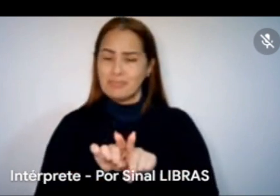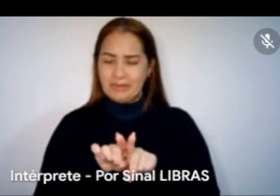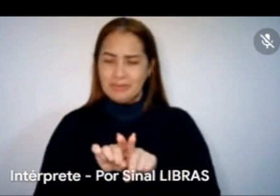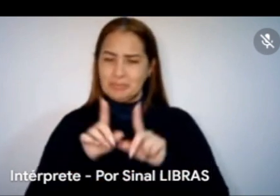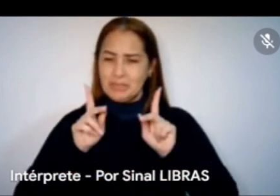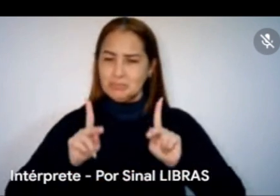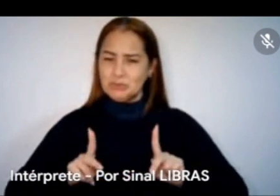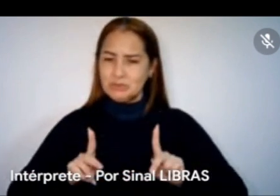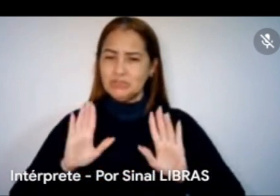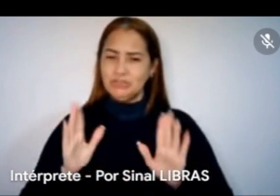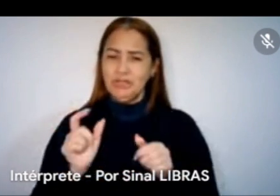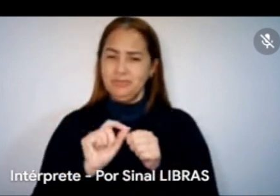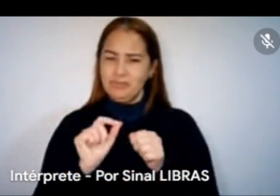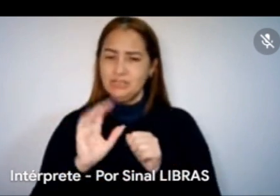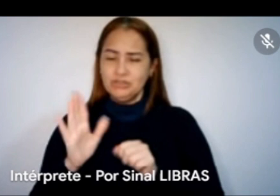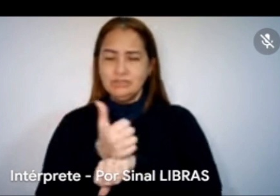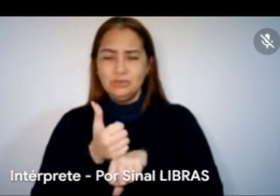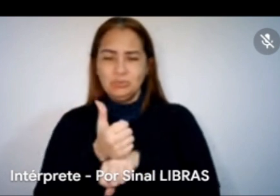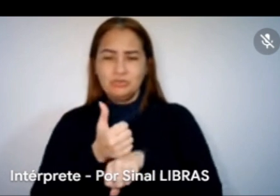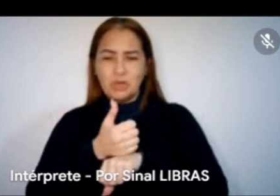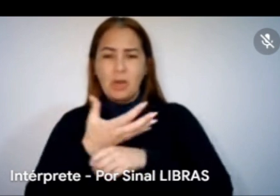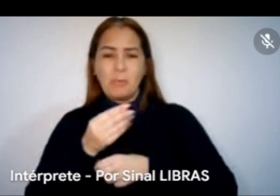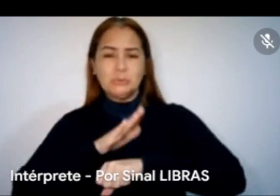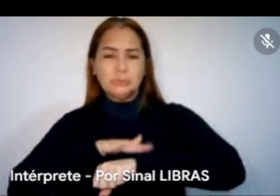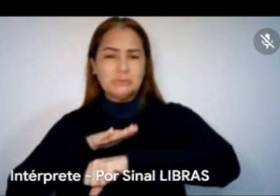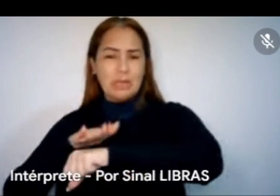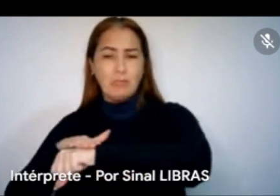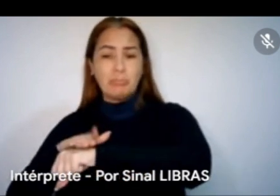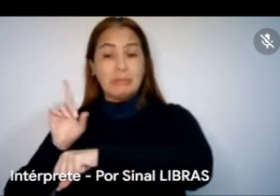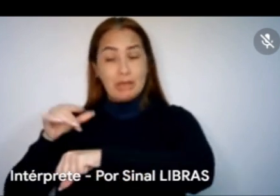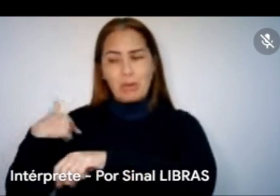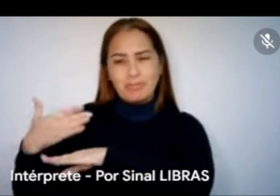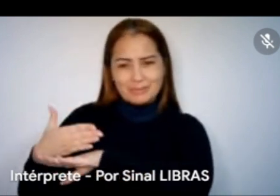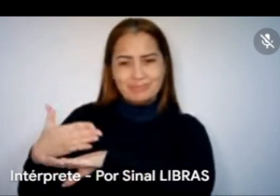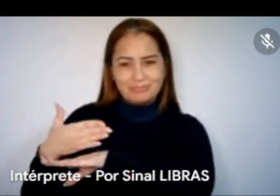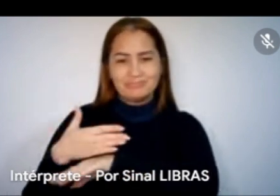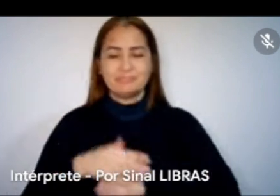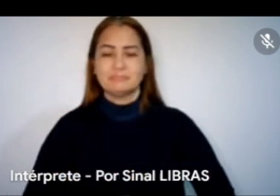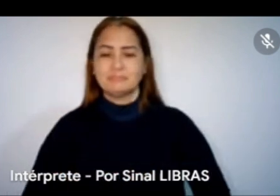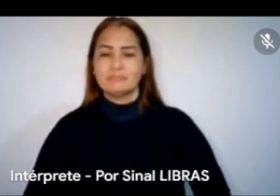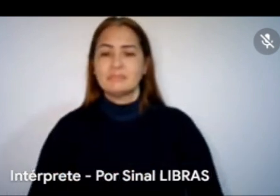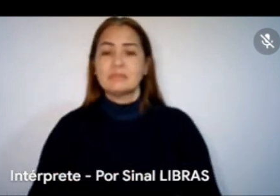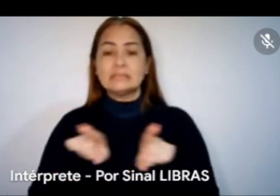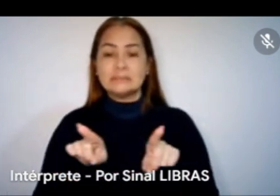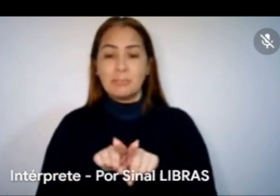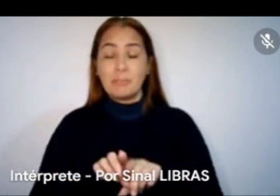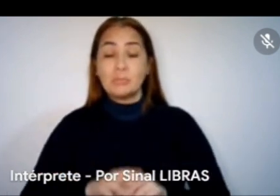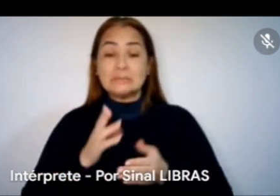há bastante tempo aí, eu me incluo nessa, e também para o segmento da música instrumental.